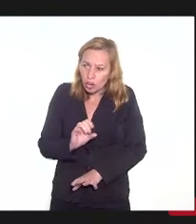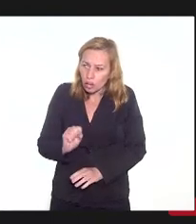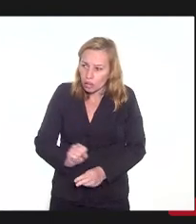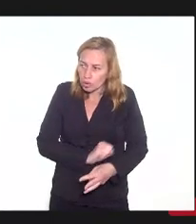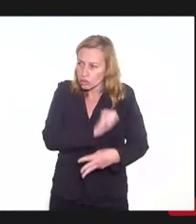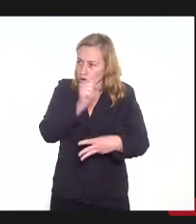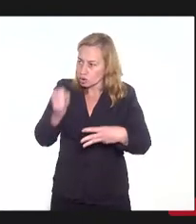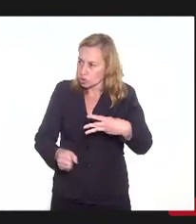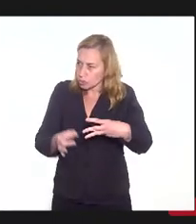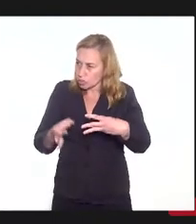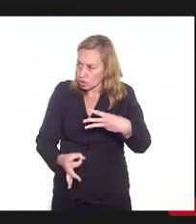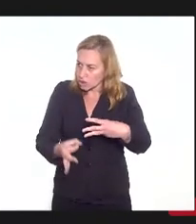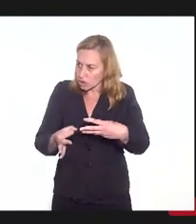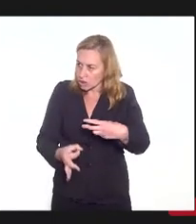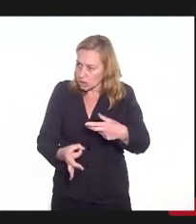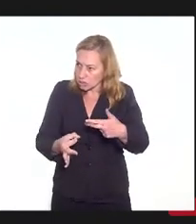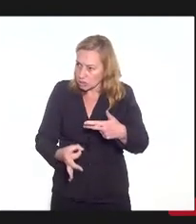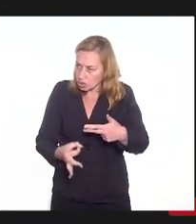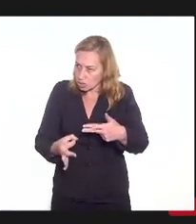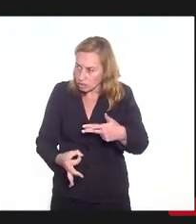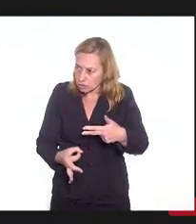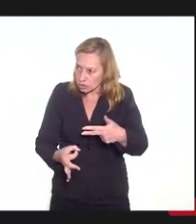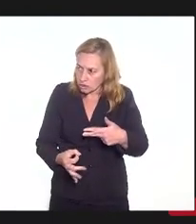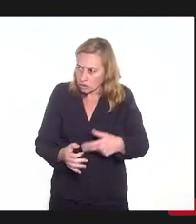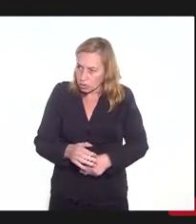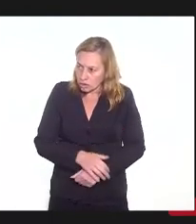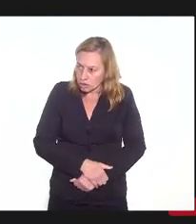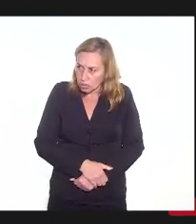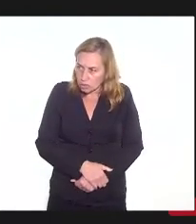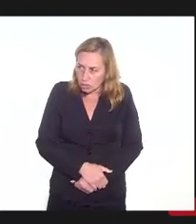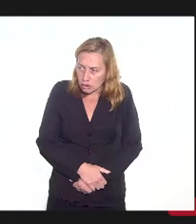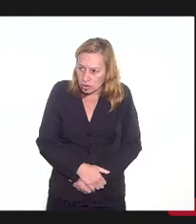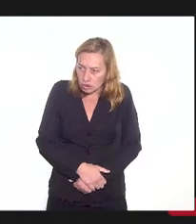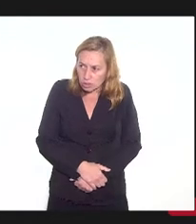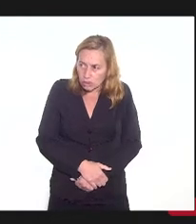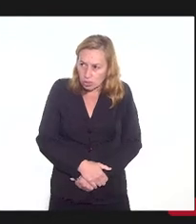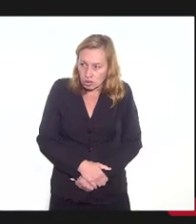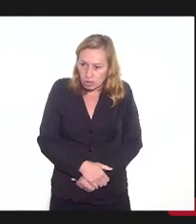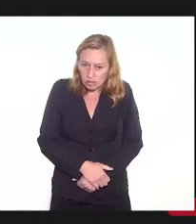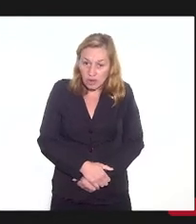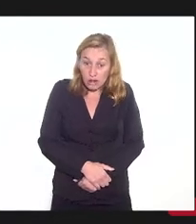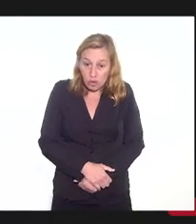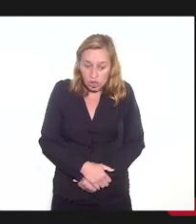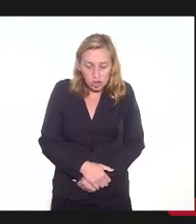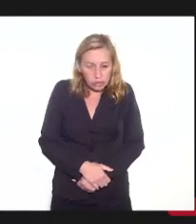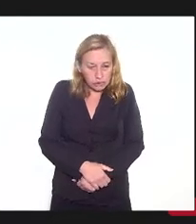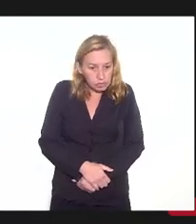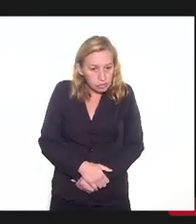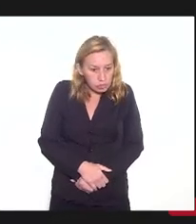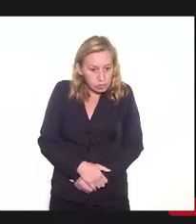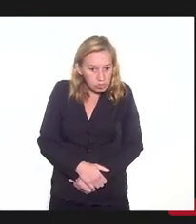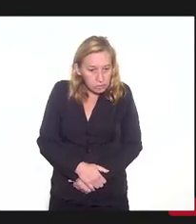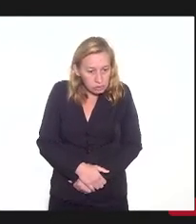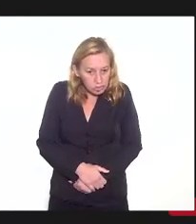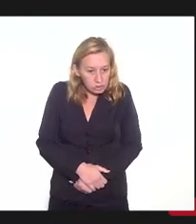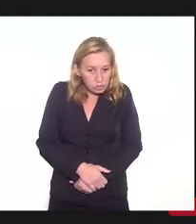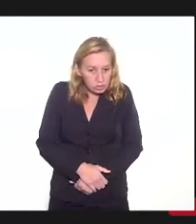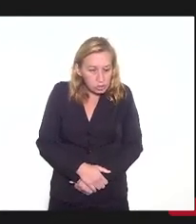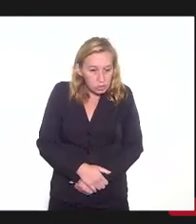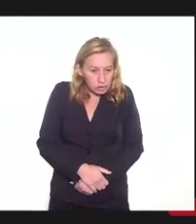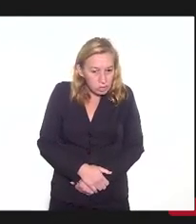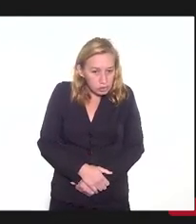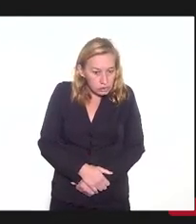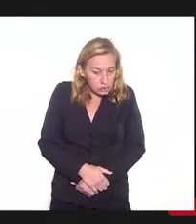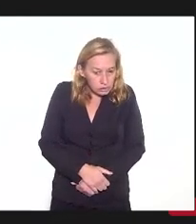Justiça, quando eu falo da Justiça, não é só o Poder Judiciário, é que exercem, salvo eu,